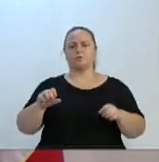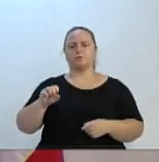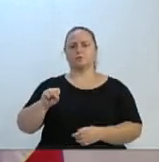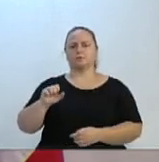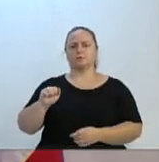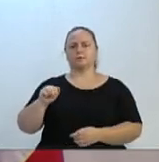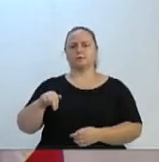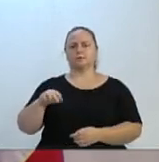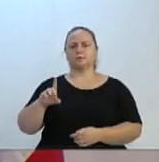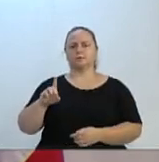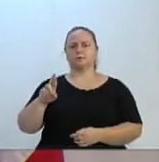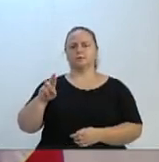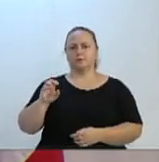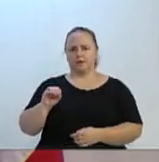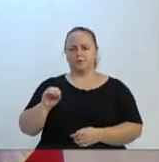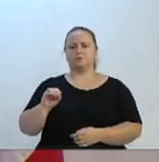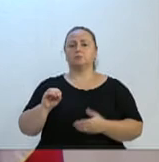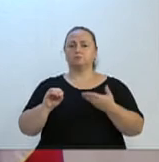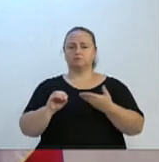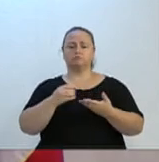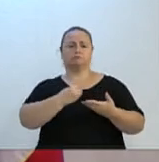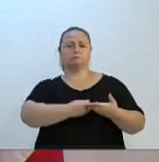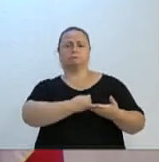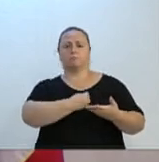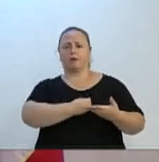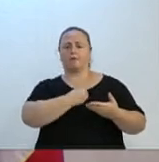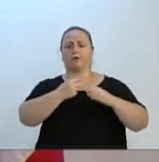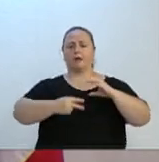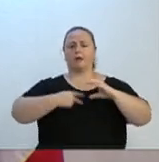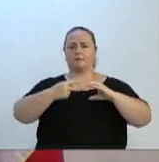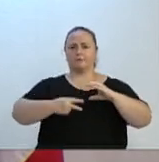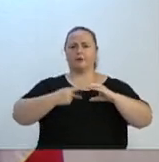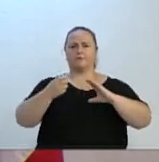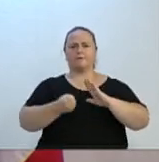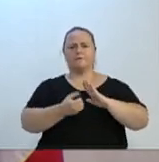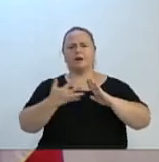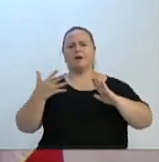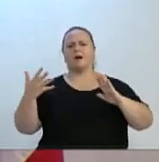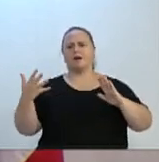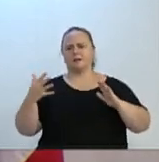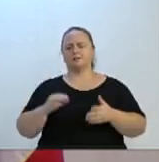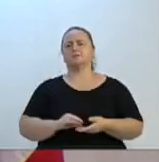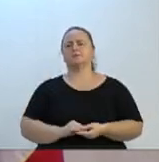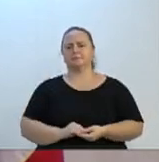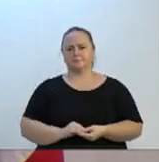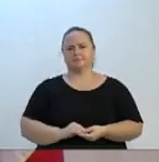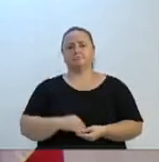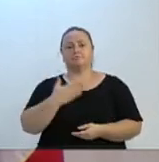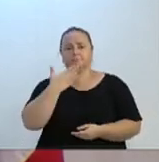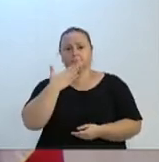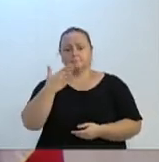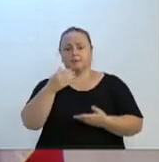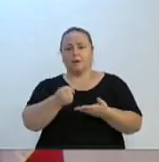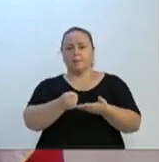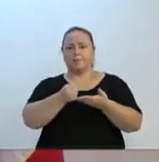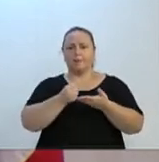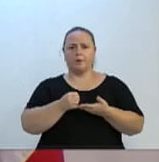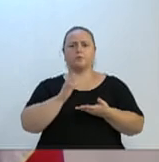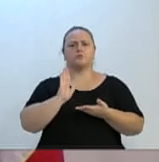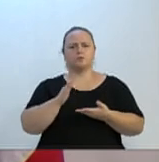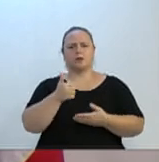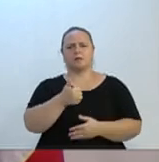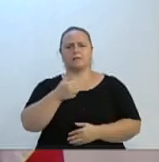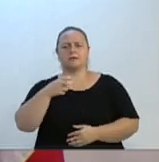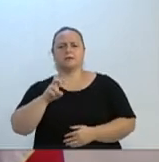Fávero, ele que esteve nessa Casa Legislativa por diversas vezes, solicitando apoio dos 15 vereadores,